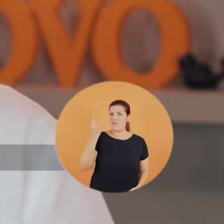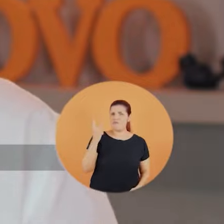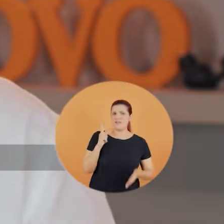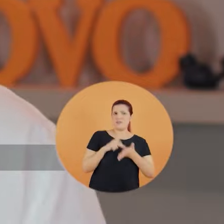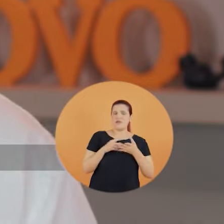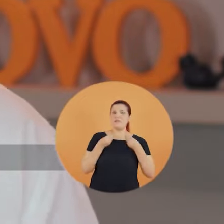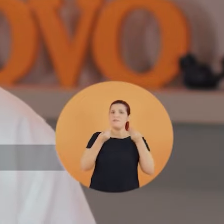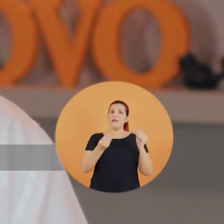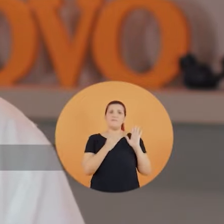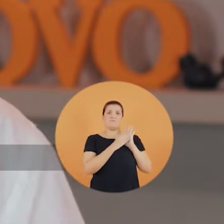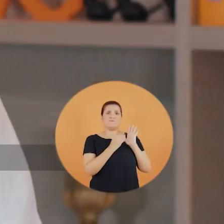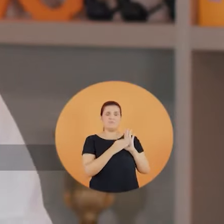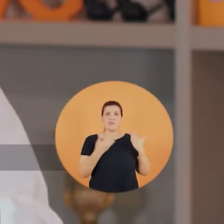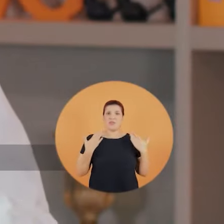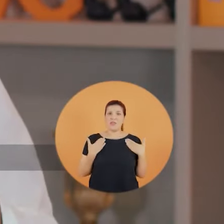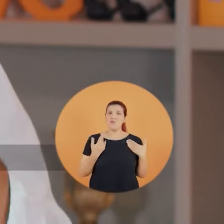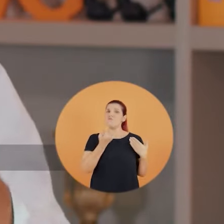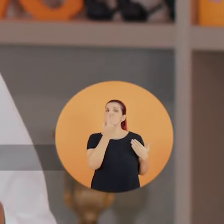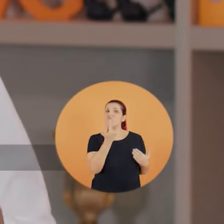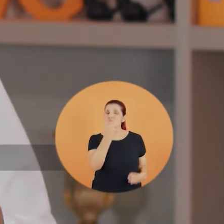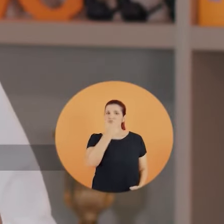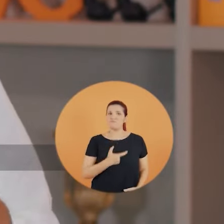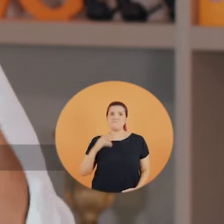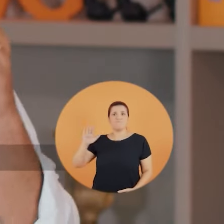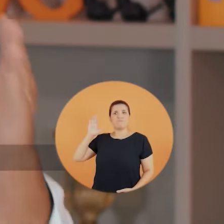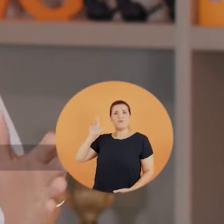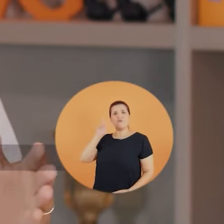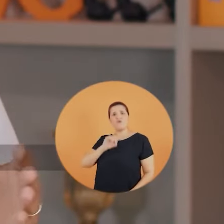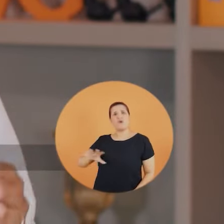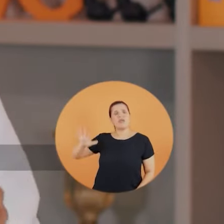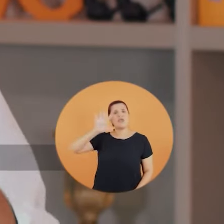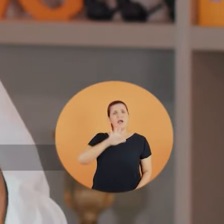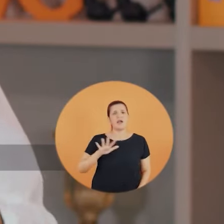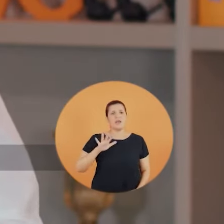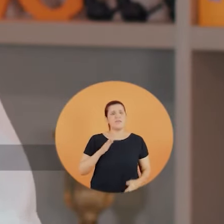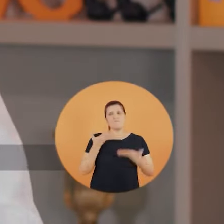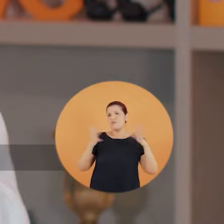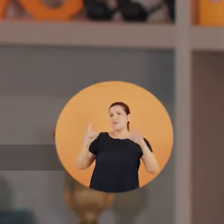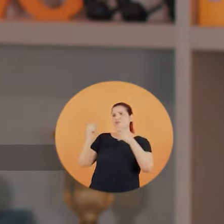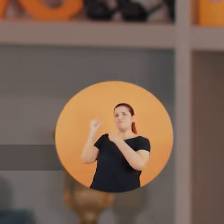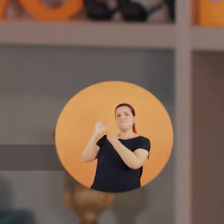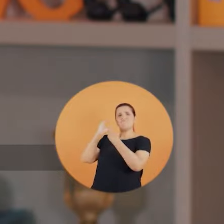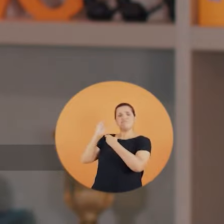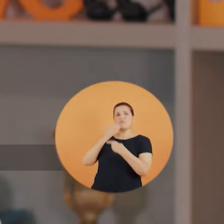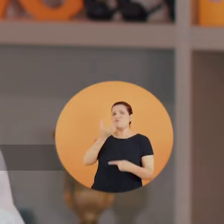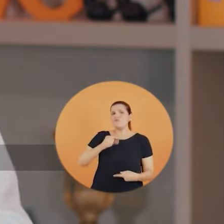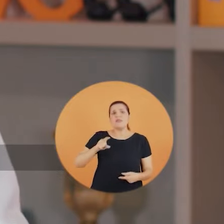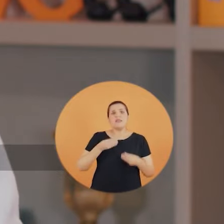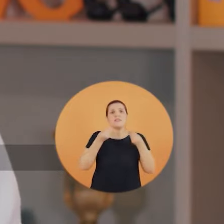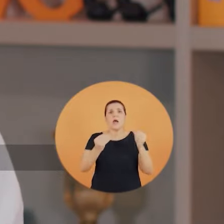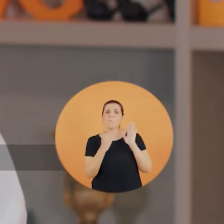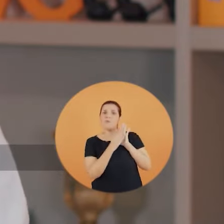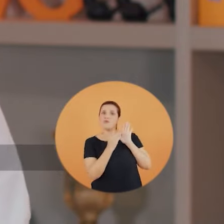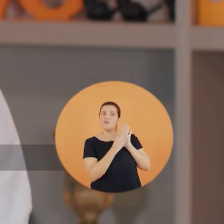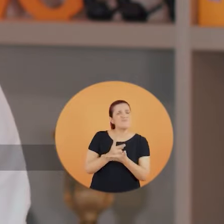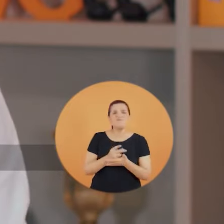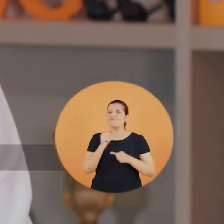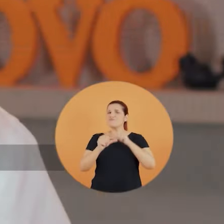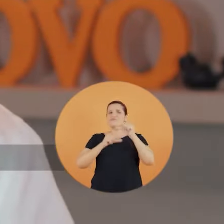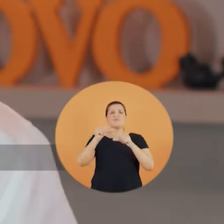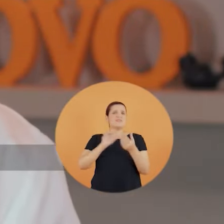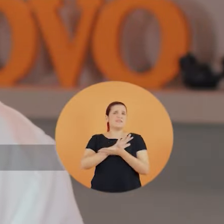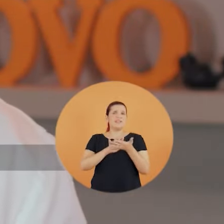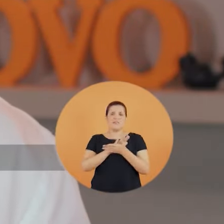esses valores, dá o exemplo. Eu sou o único candidato do Estado de Goiás que abriu mão do fundão eleitoral para dar o exemplo para